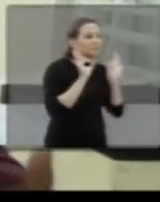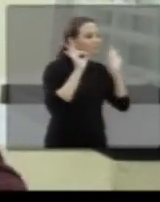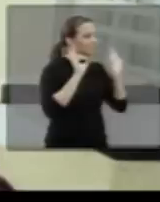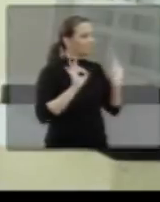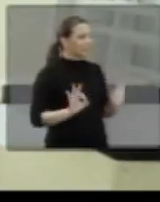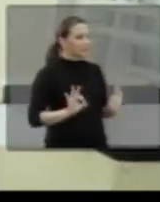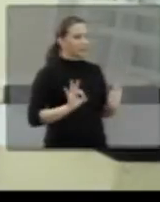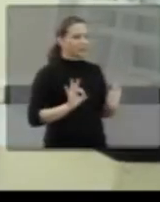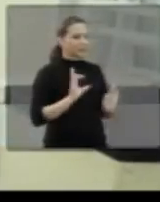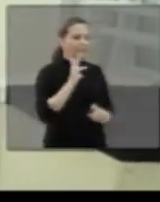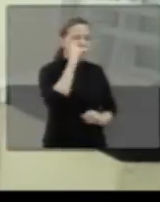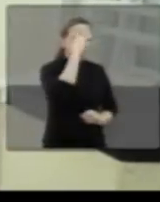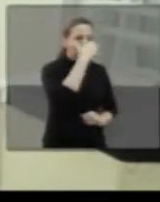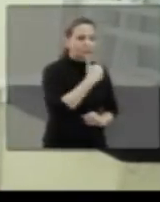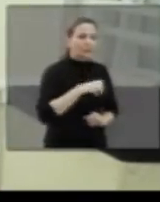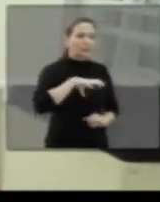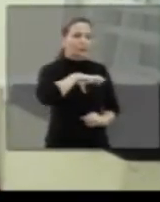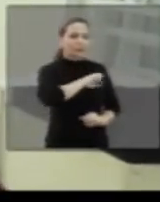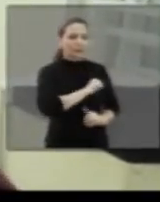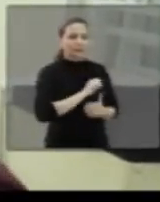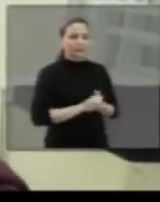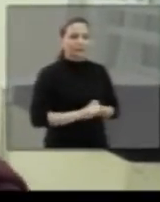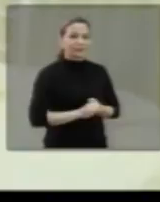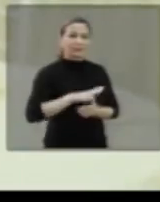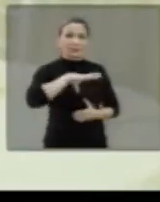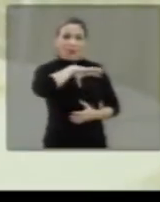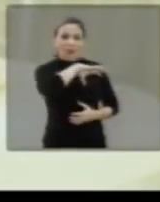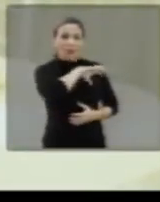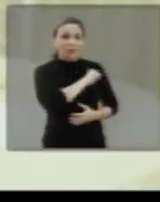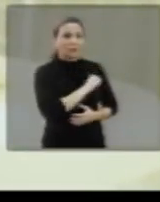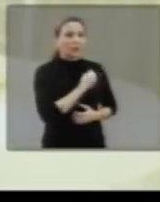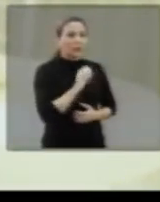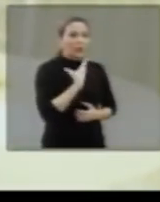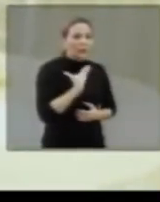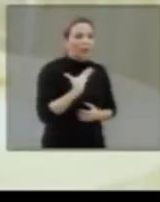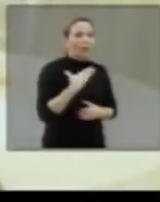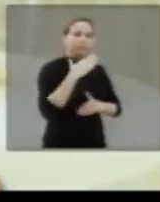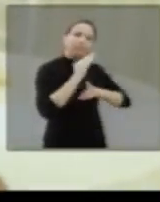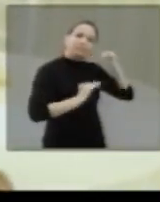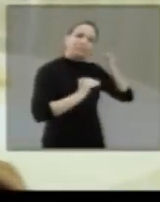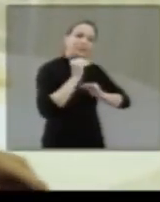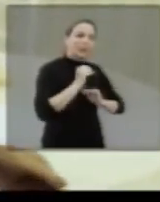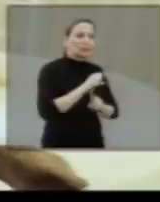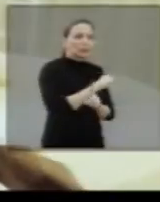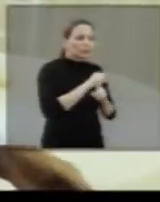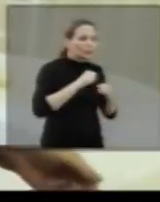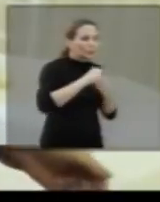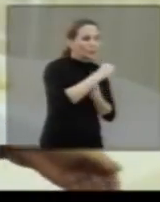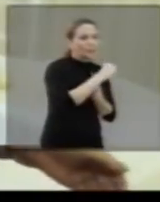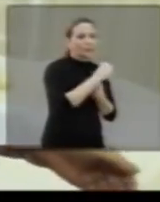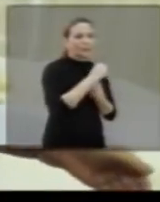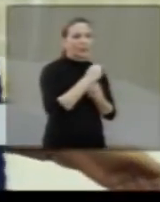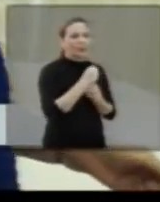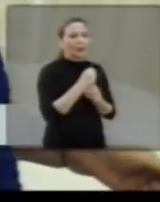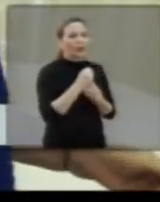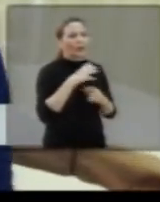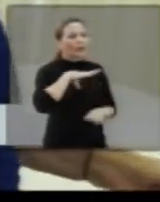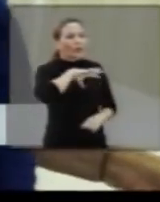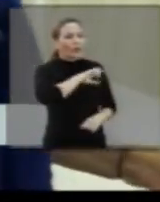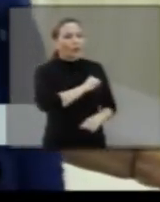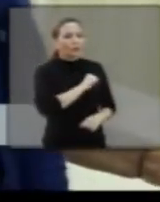maravilhosa. Eu gostei muito. Eu gostei muito, achei muito bom, muito prático, muito social.